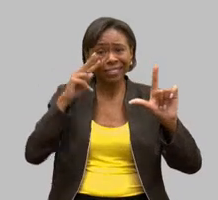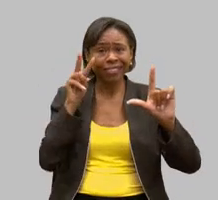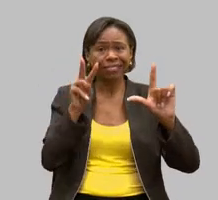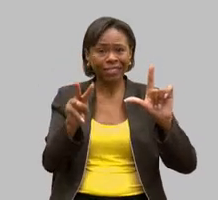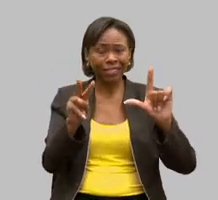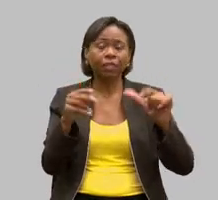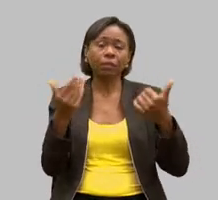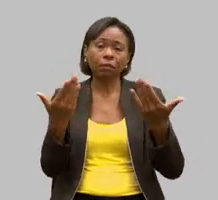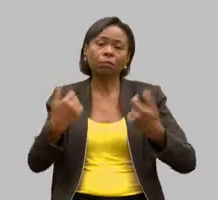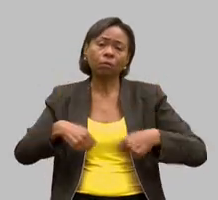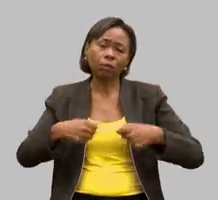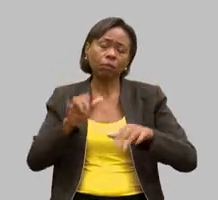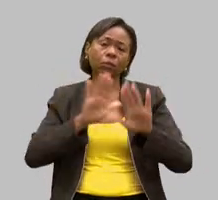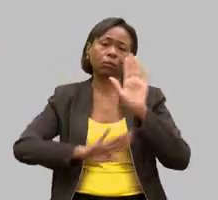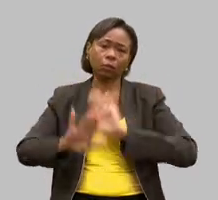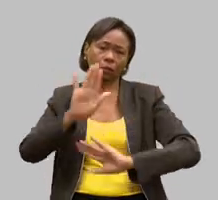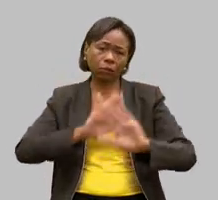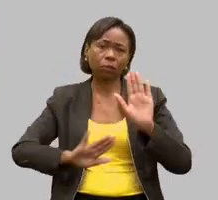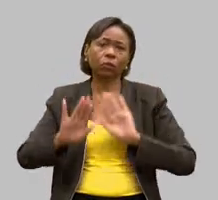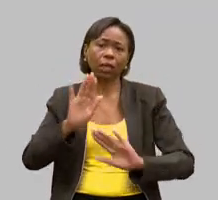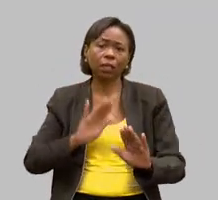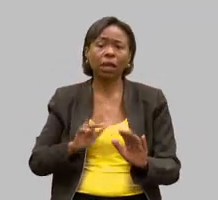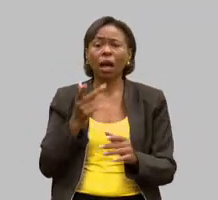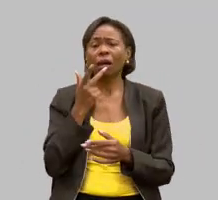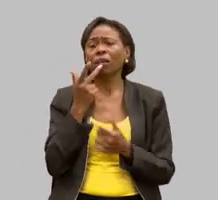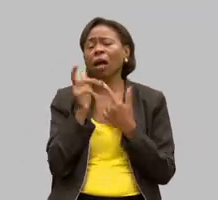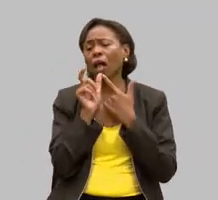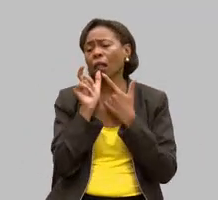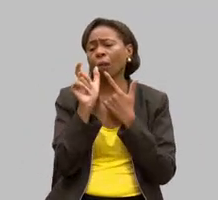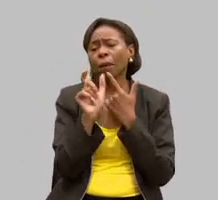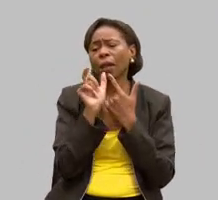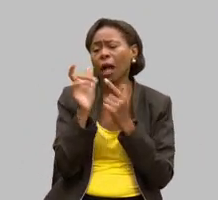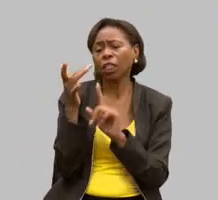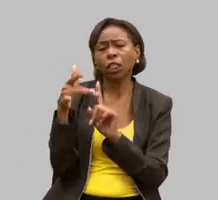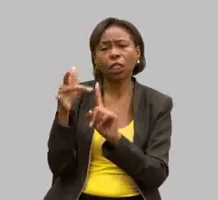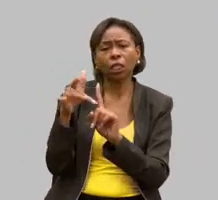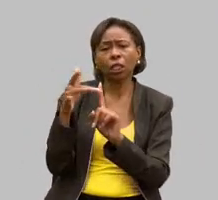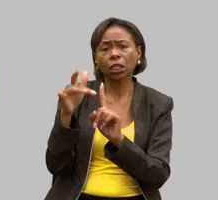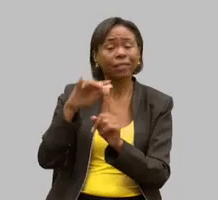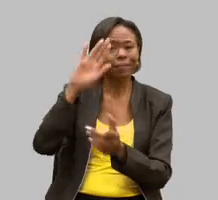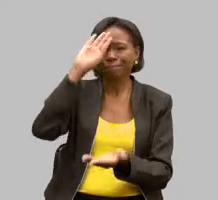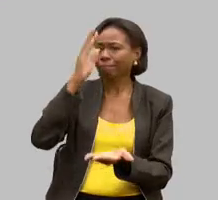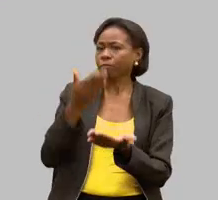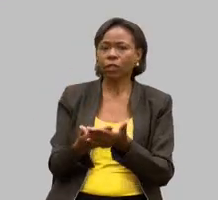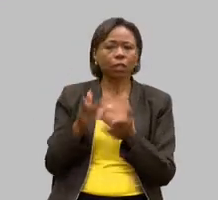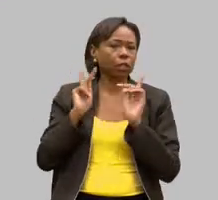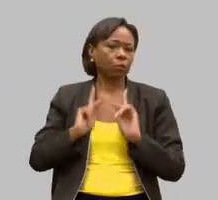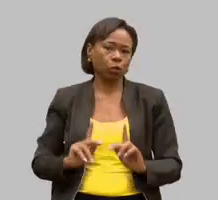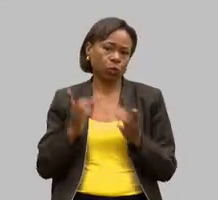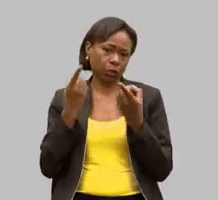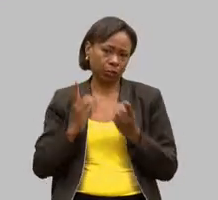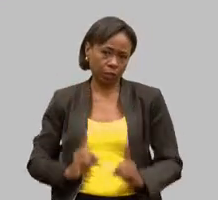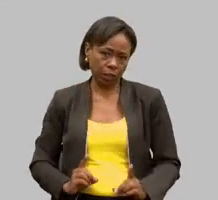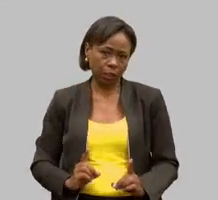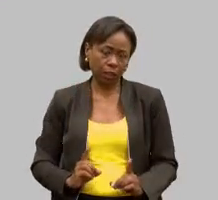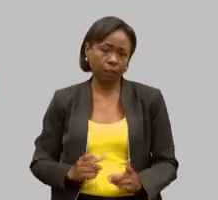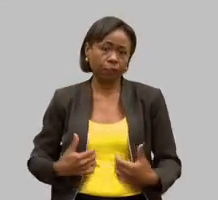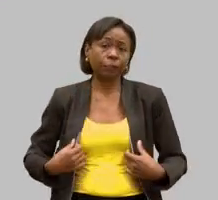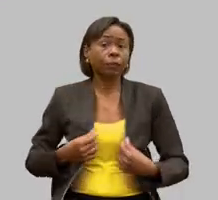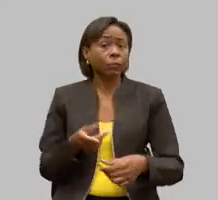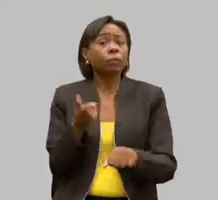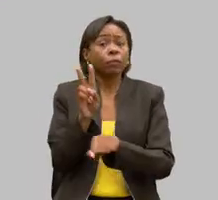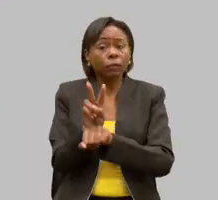com isso a fala capacitista que desacredita a pessoa com deficiência e nós trabalhamos proteção